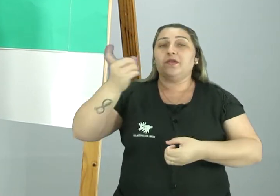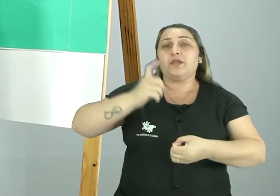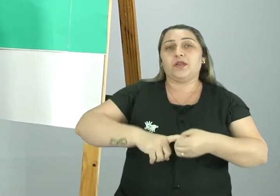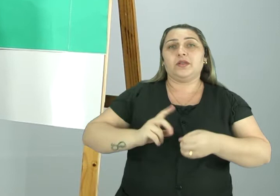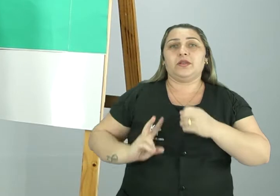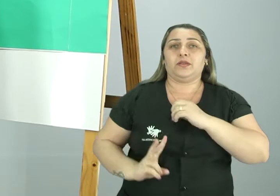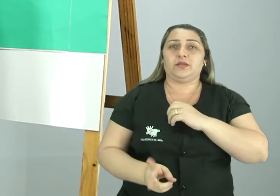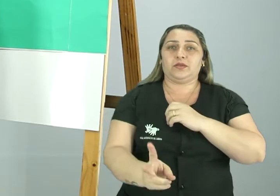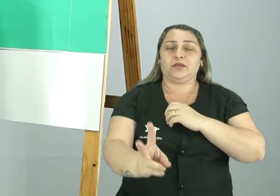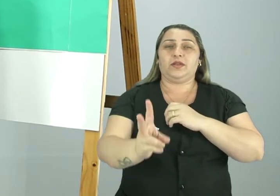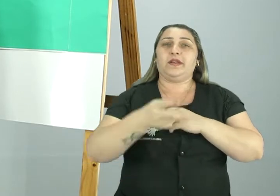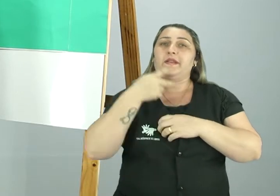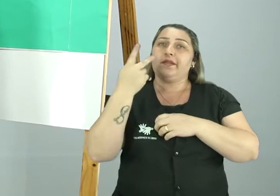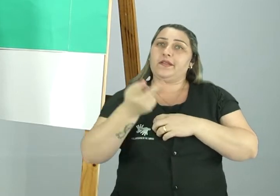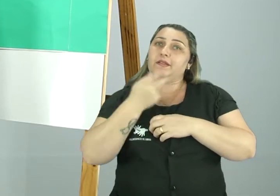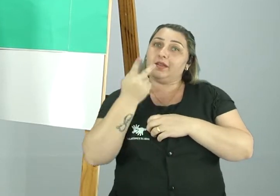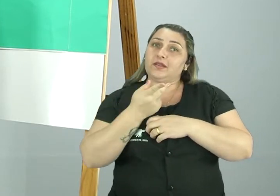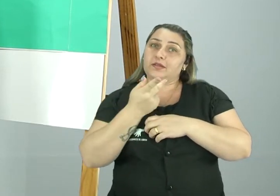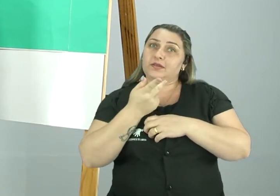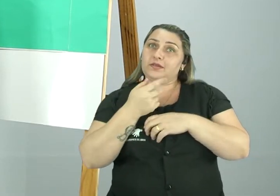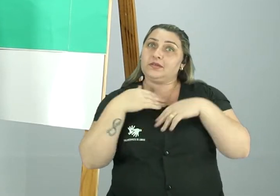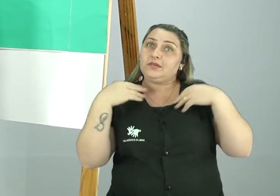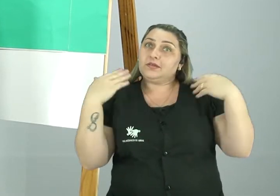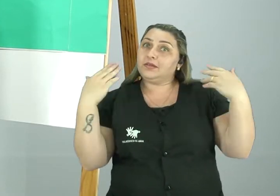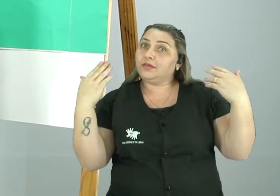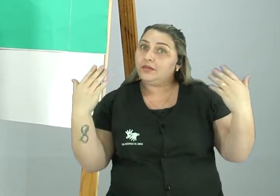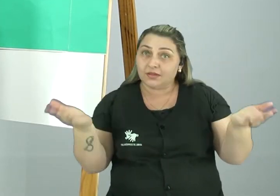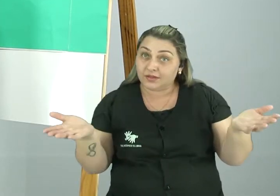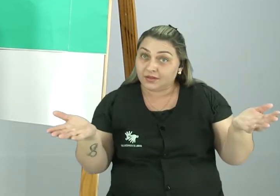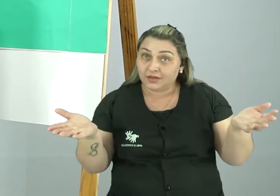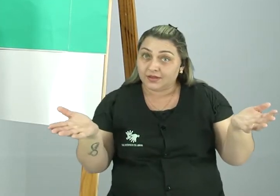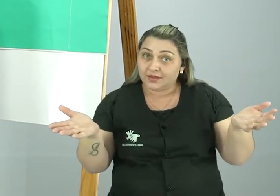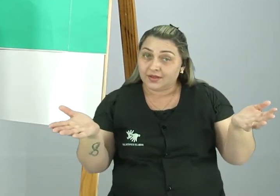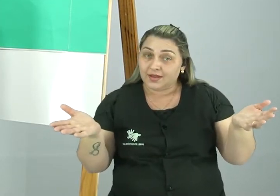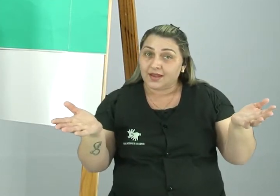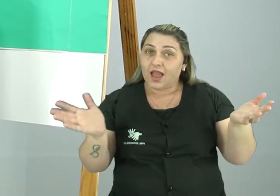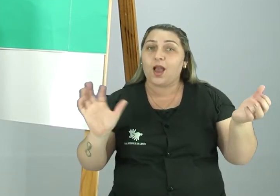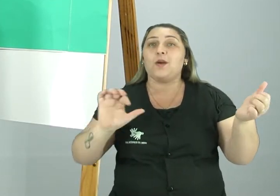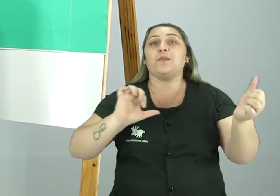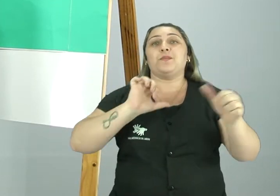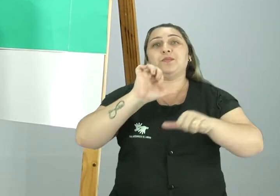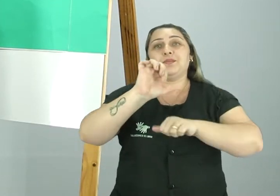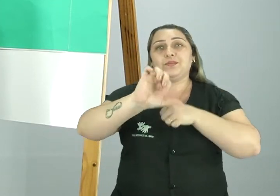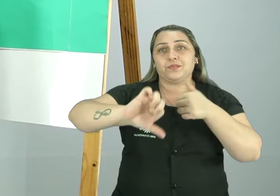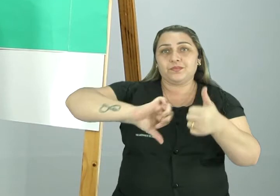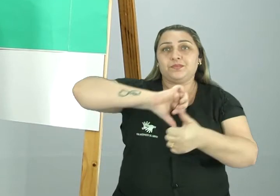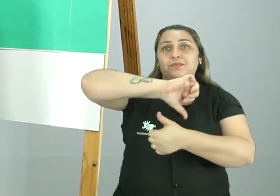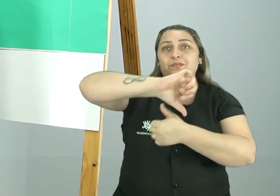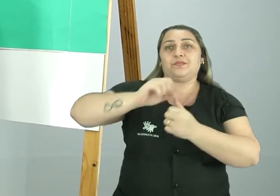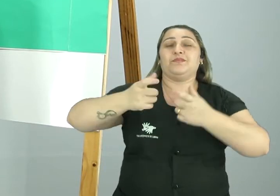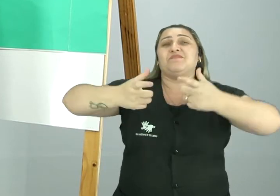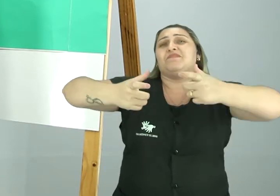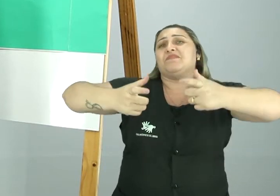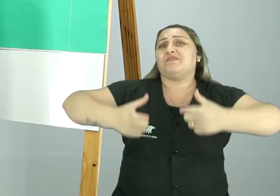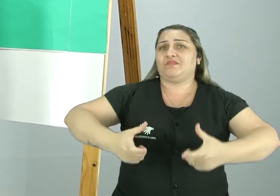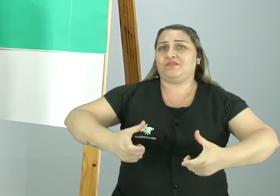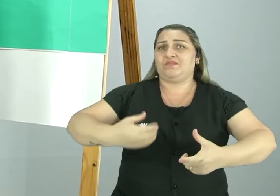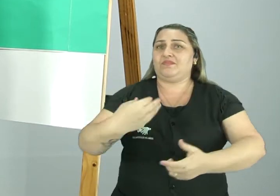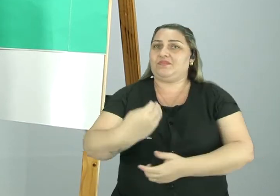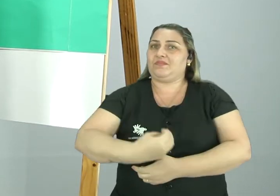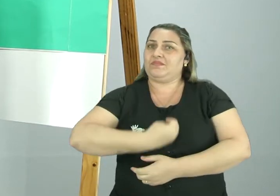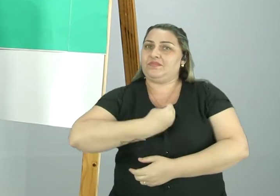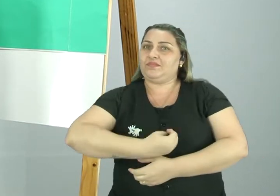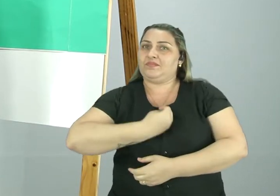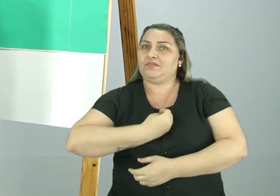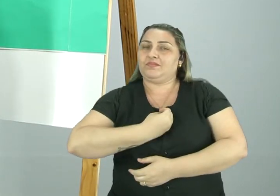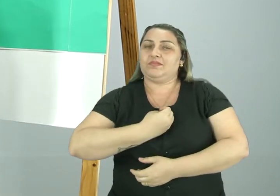continuarmos falando sobre, isso mesmo, transformação do espaço vivido.